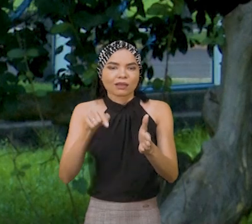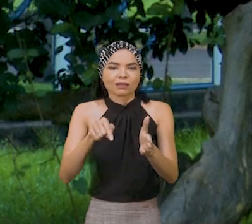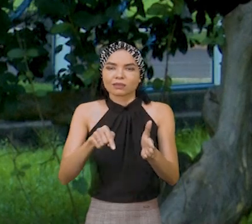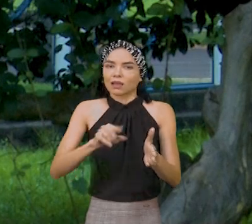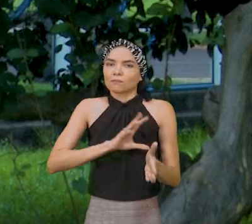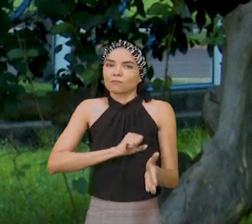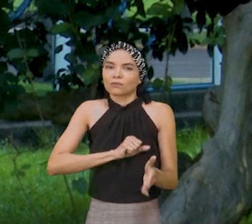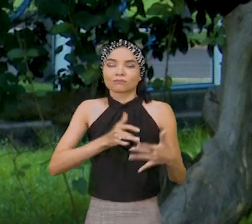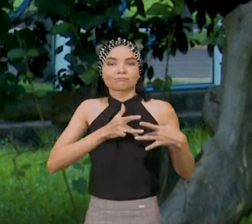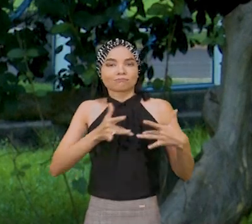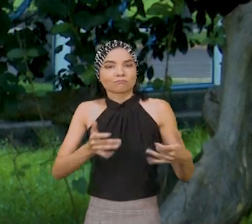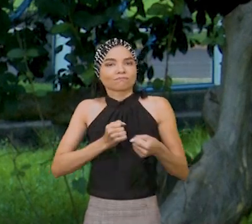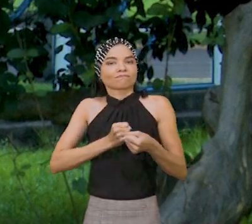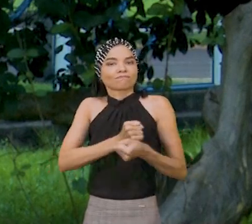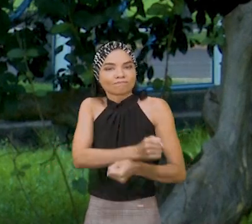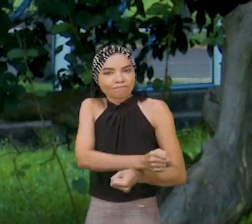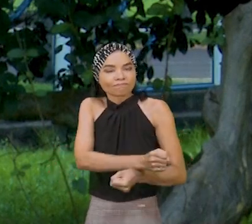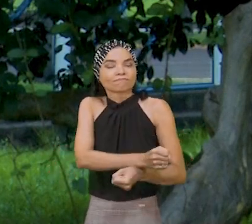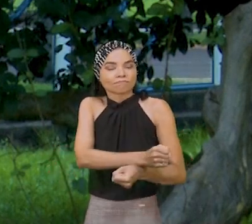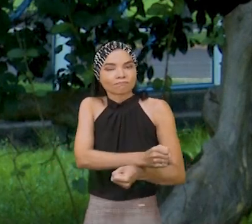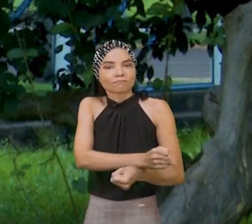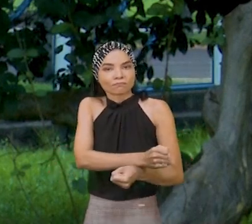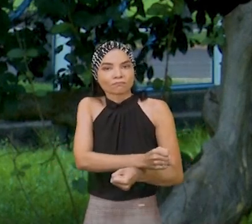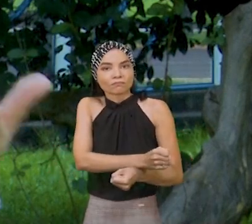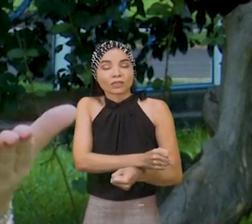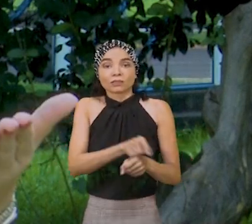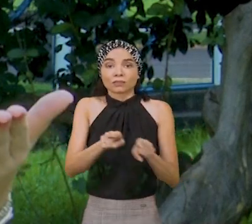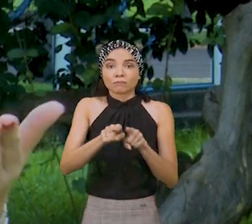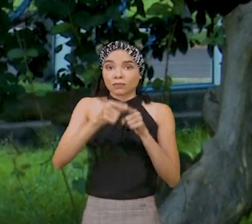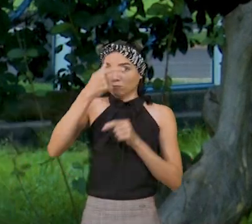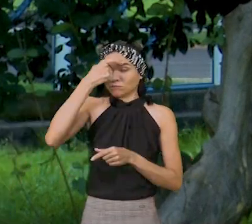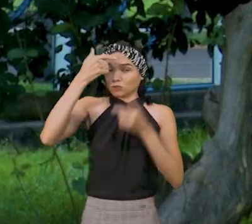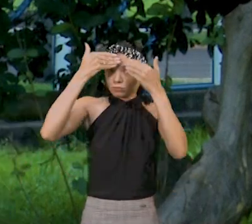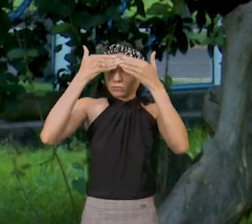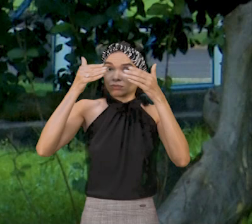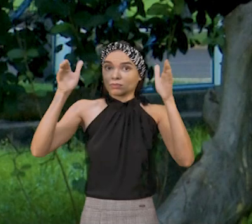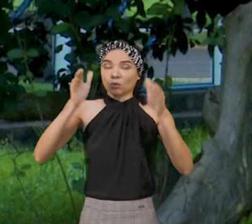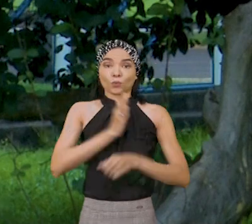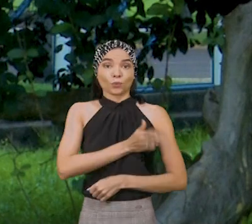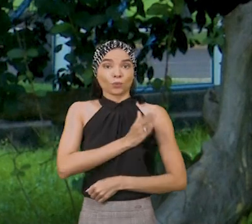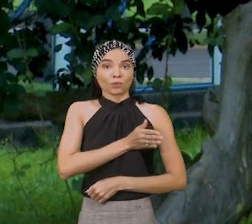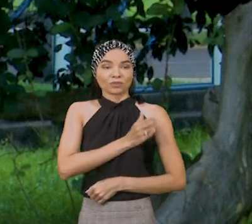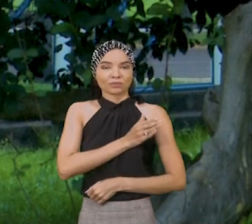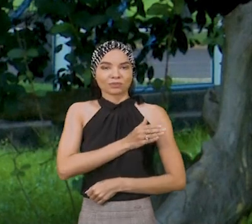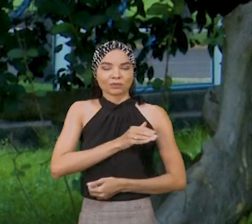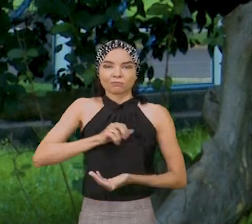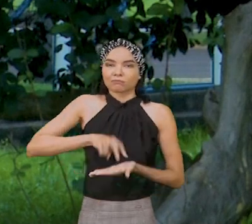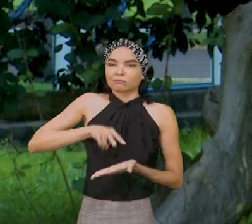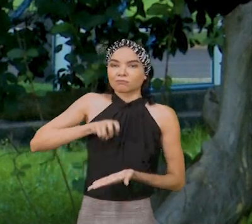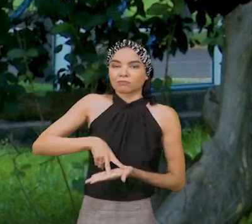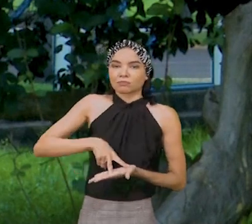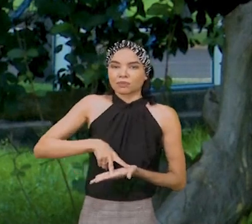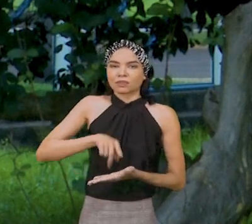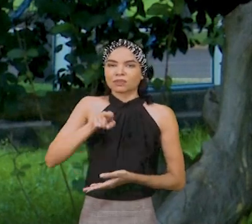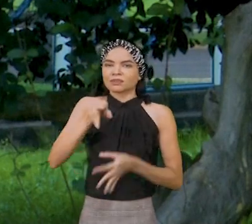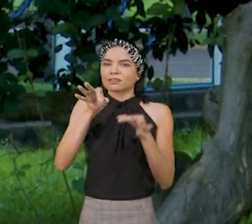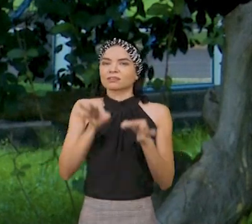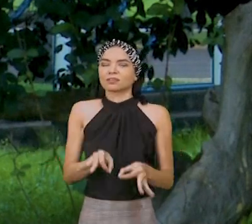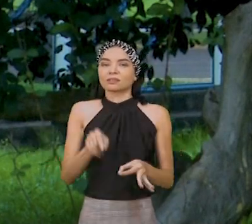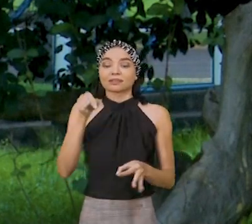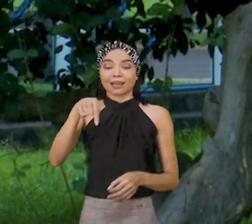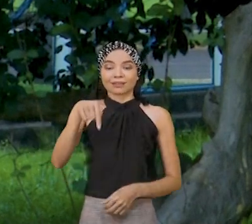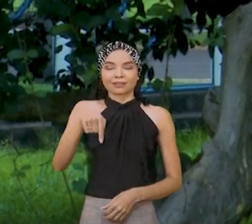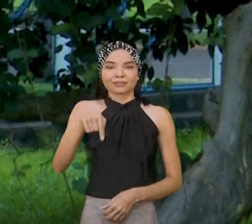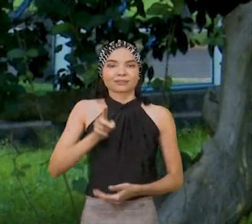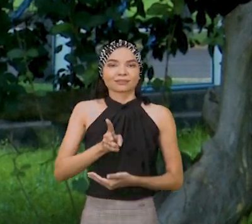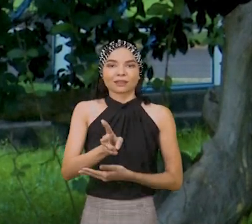amor, dedicação, muito esforço, com a mente aberta, com o coração cheio de alegria e tenham certeza que